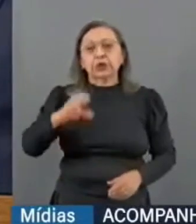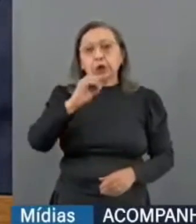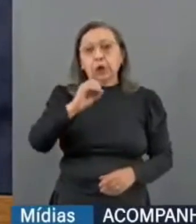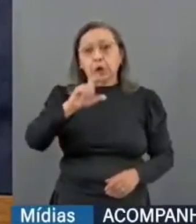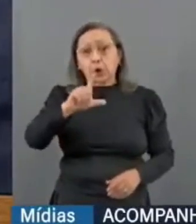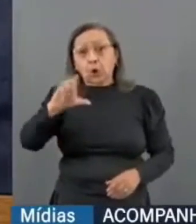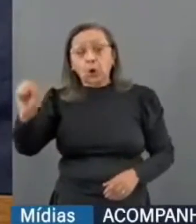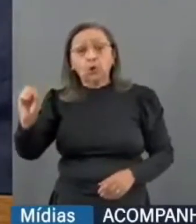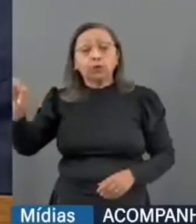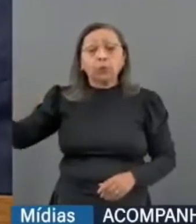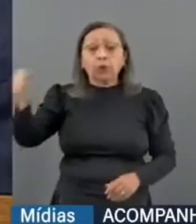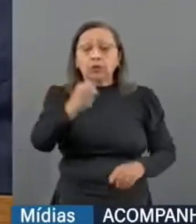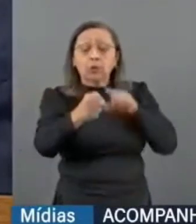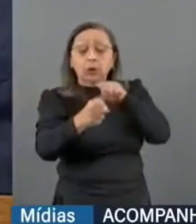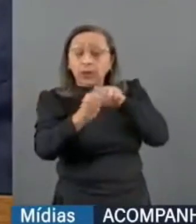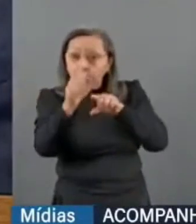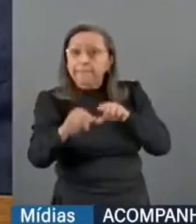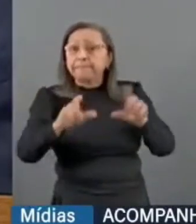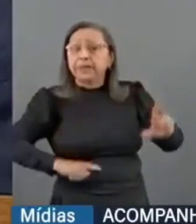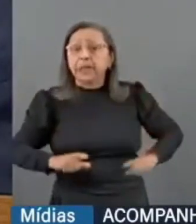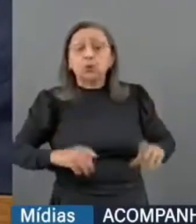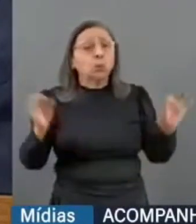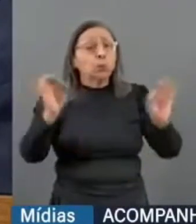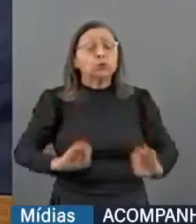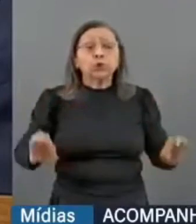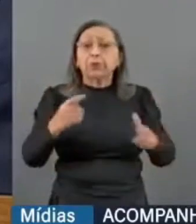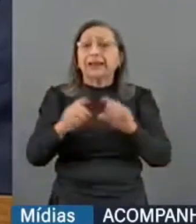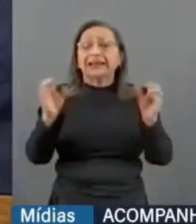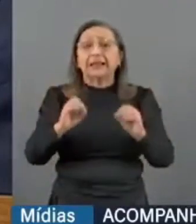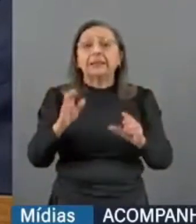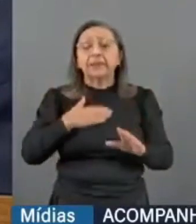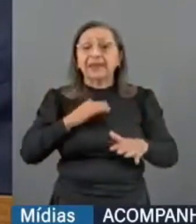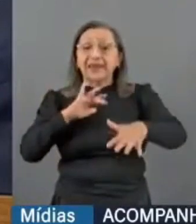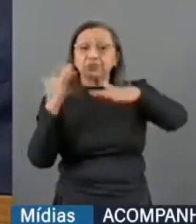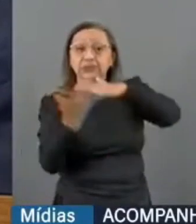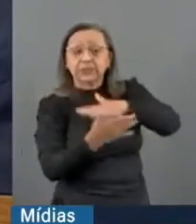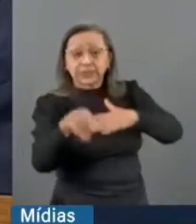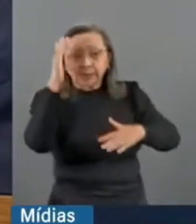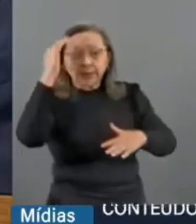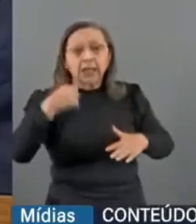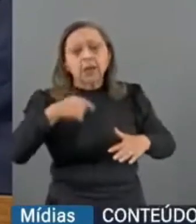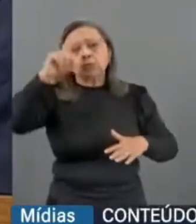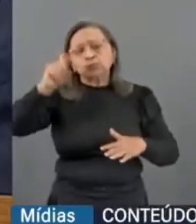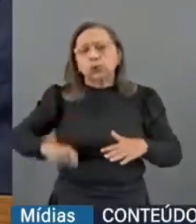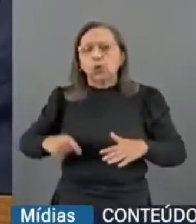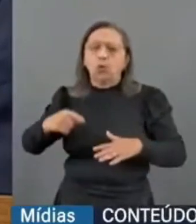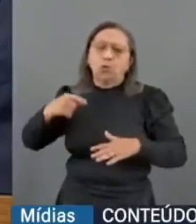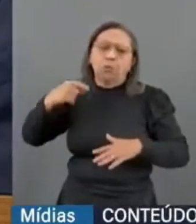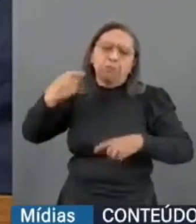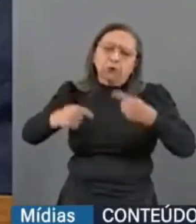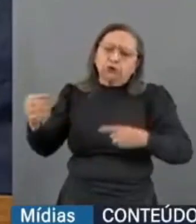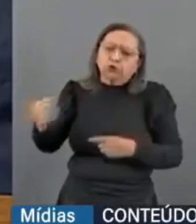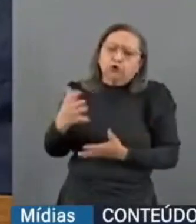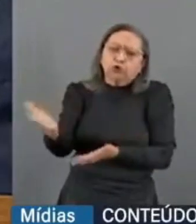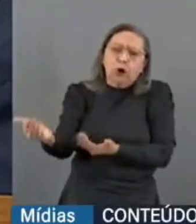não tinha essa comoção, esse problema. Minhas redes sociais, para o senhor entender, e eu sou, digamos, um político da nova geração,